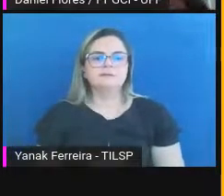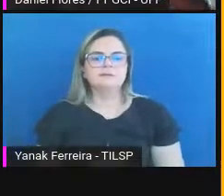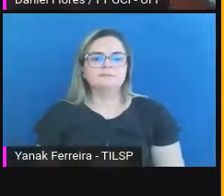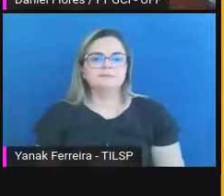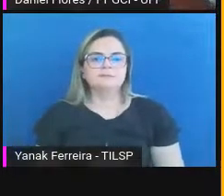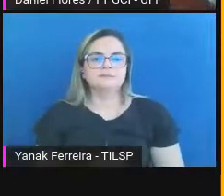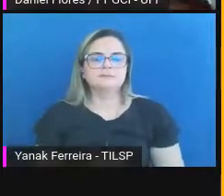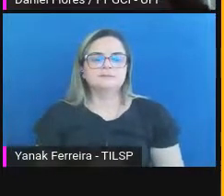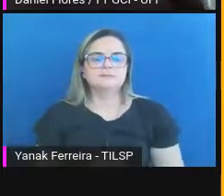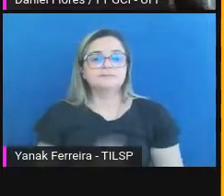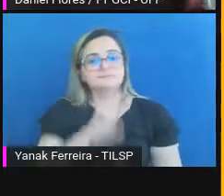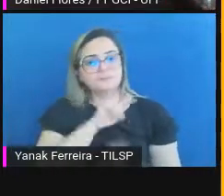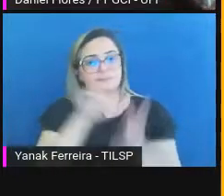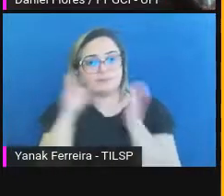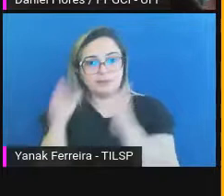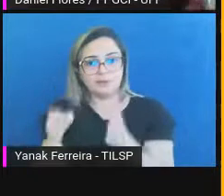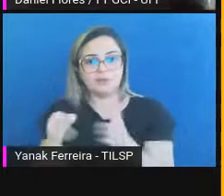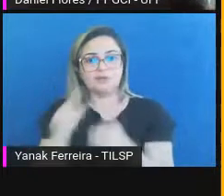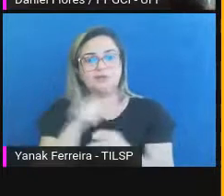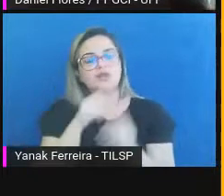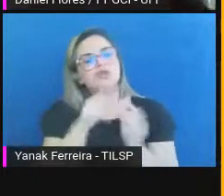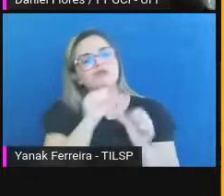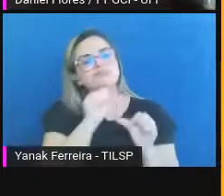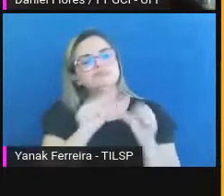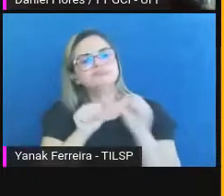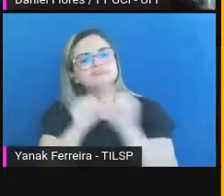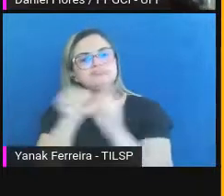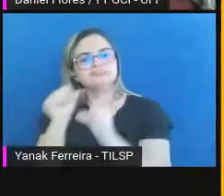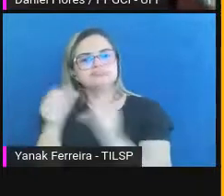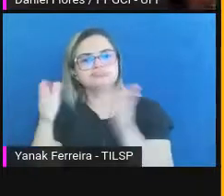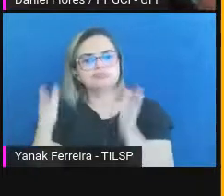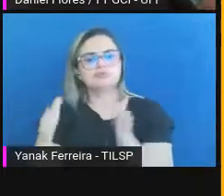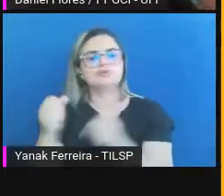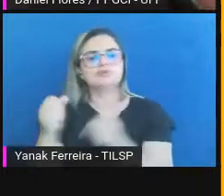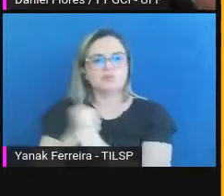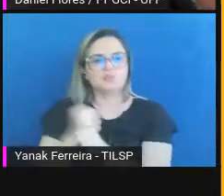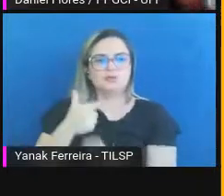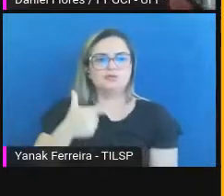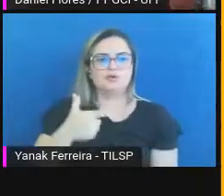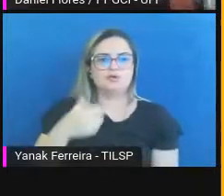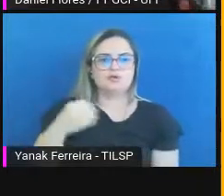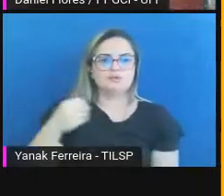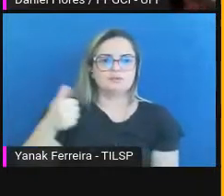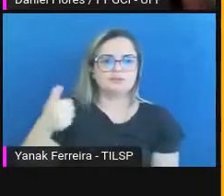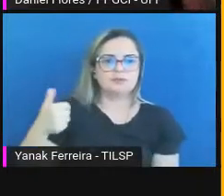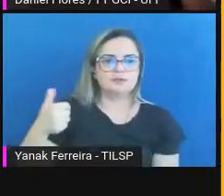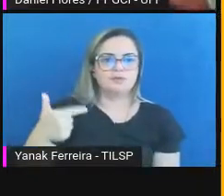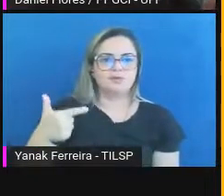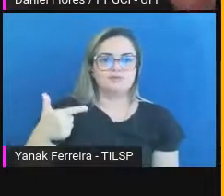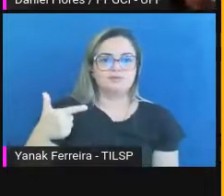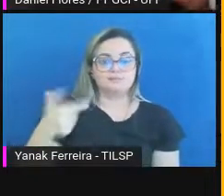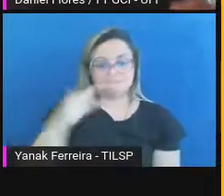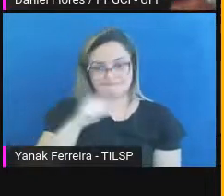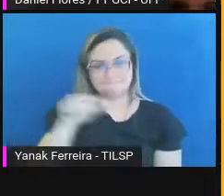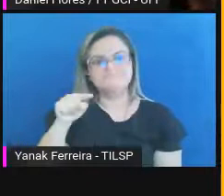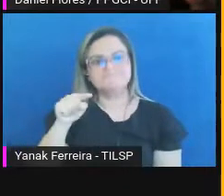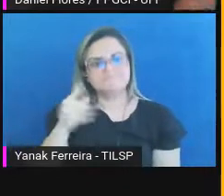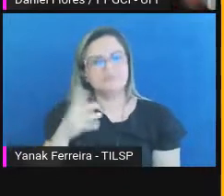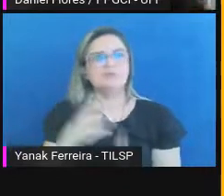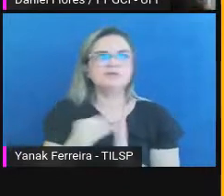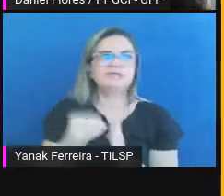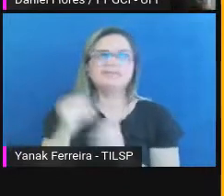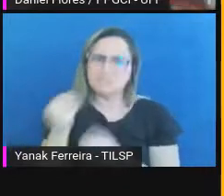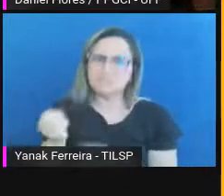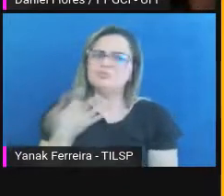É atual, mas, sério, já recomendo consultar o OAS 3. OAS 3 está pertinho de ser